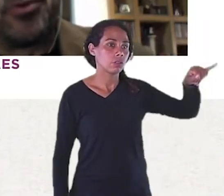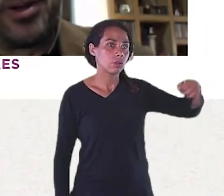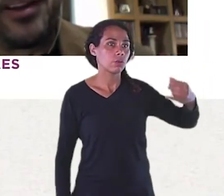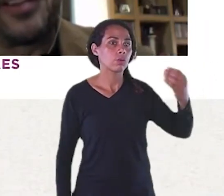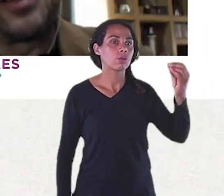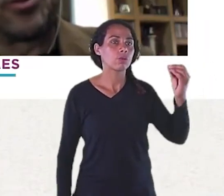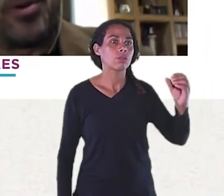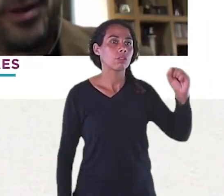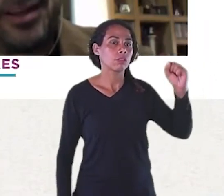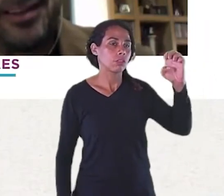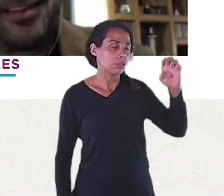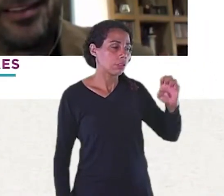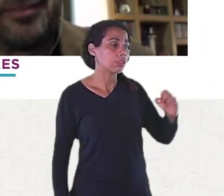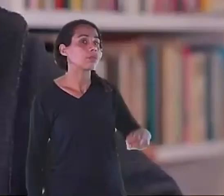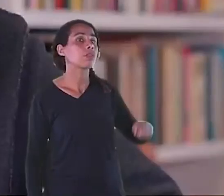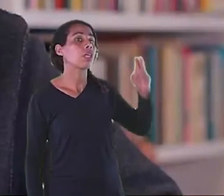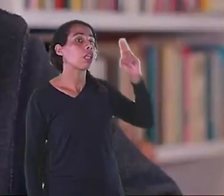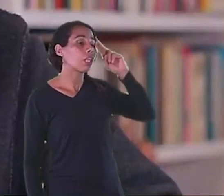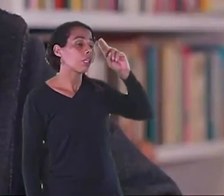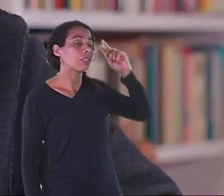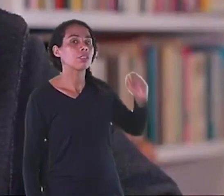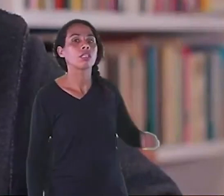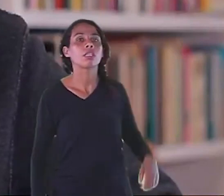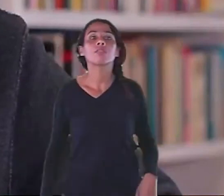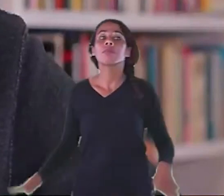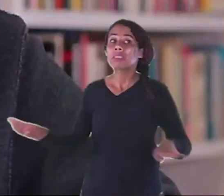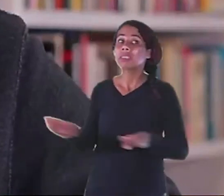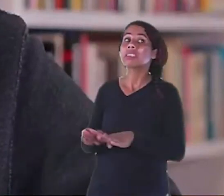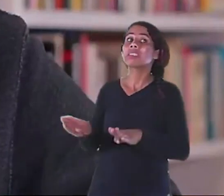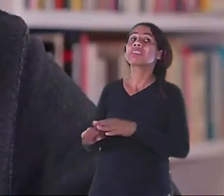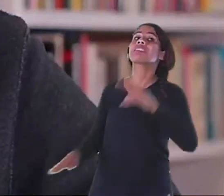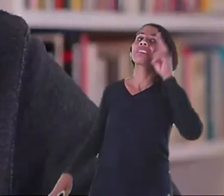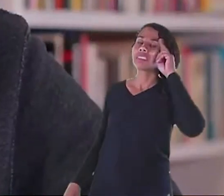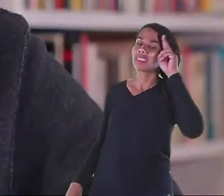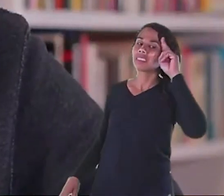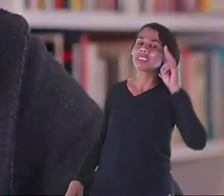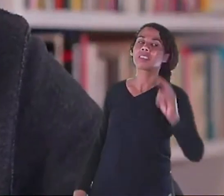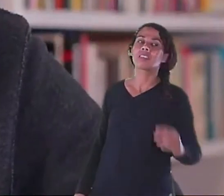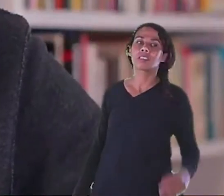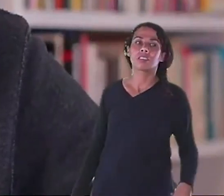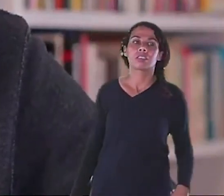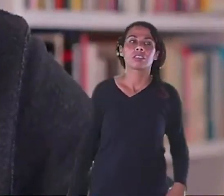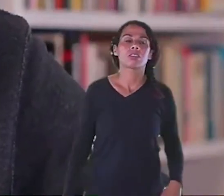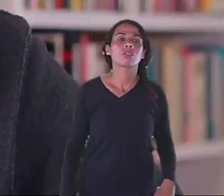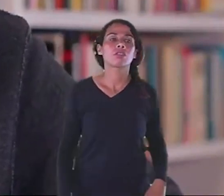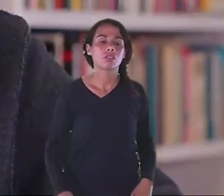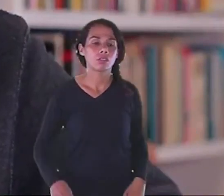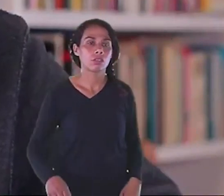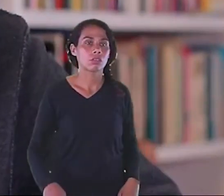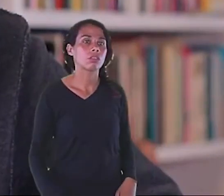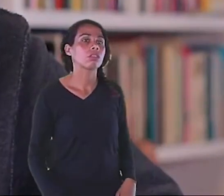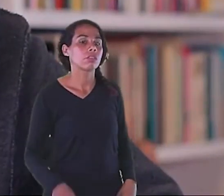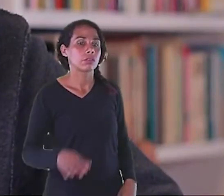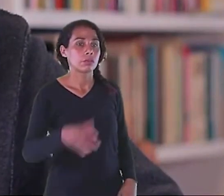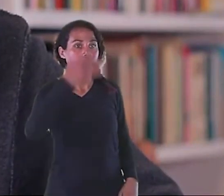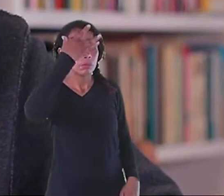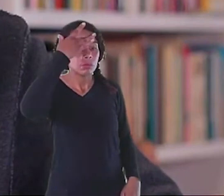Ostaque Grande figura Grande intelectual Um abraço Zé Ostaque Rosana Lucena Tibério Tabosa